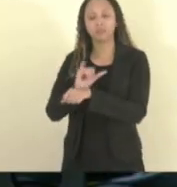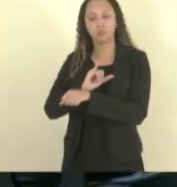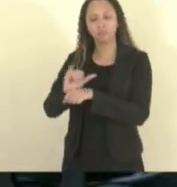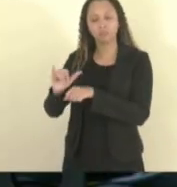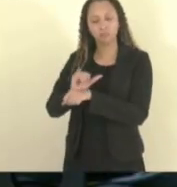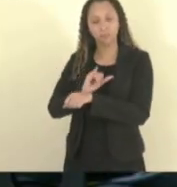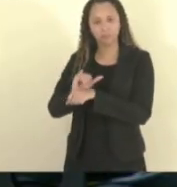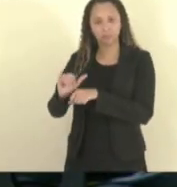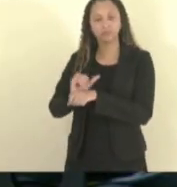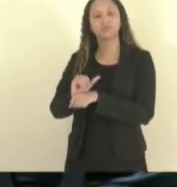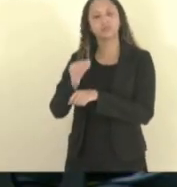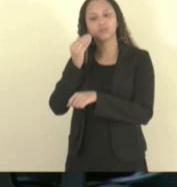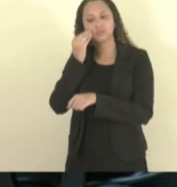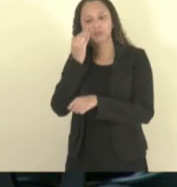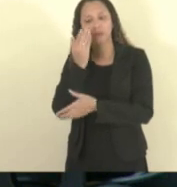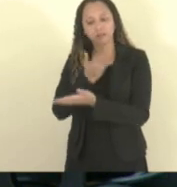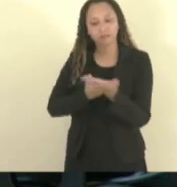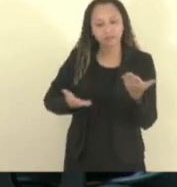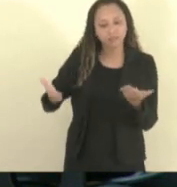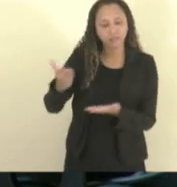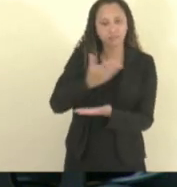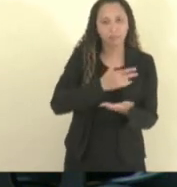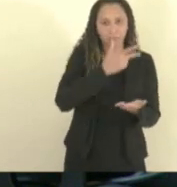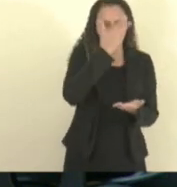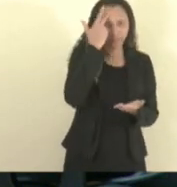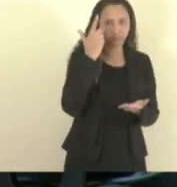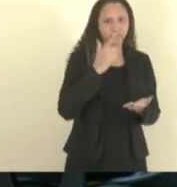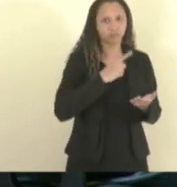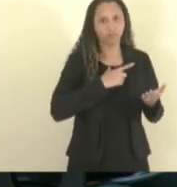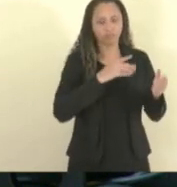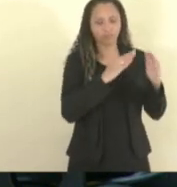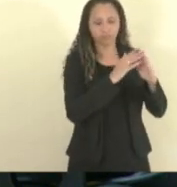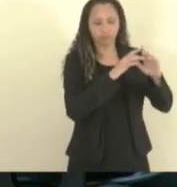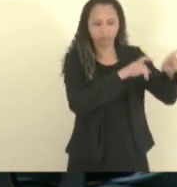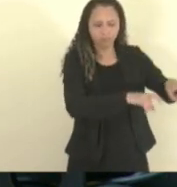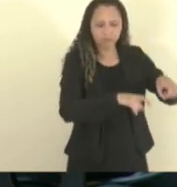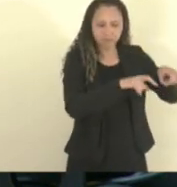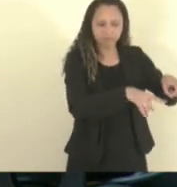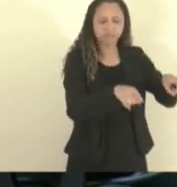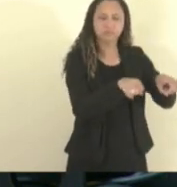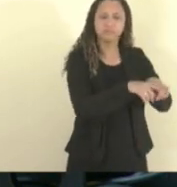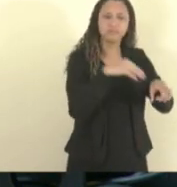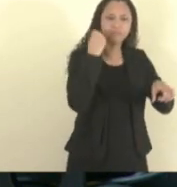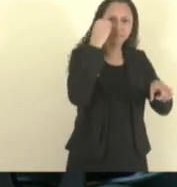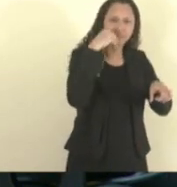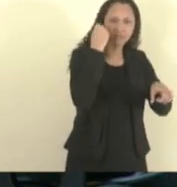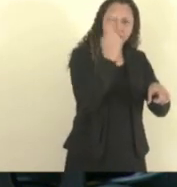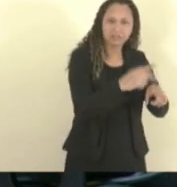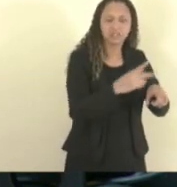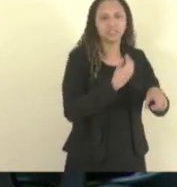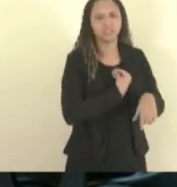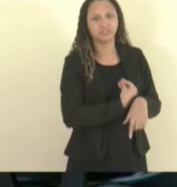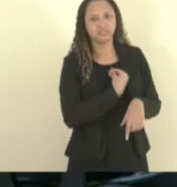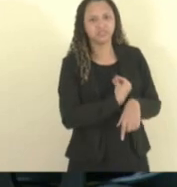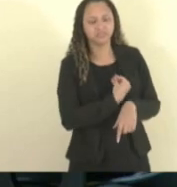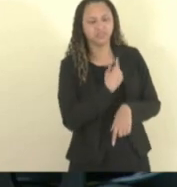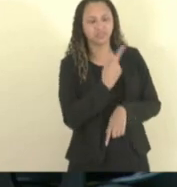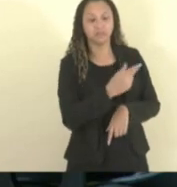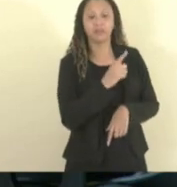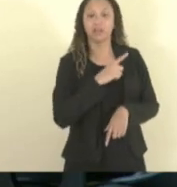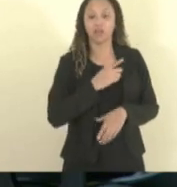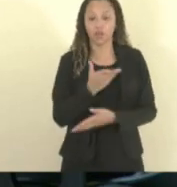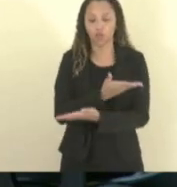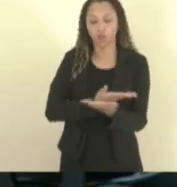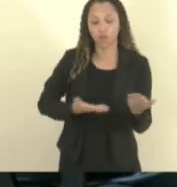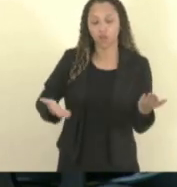interação entre o estudante que vive no campo e a realidade que ele vivencia em seu cotidiano, de forma a promover constante troca de